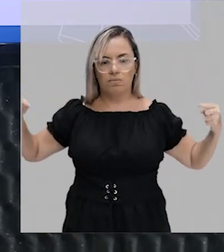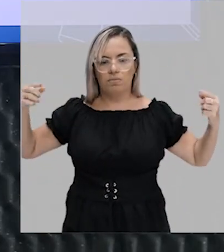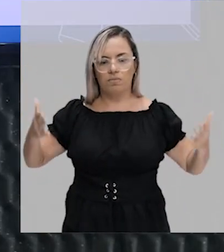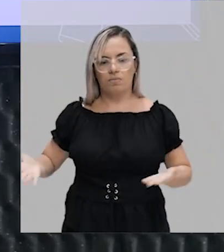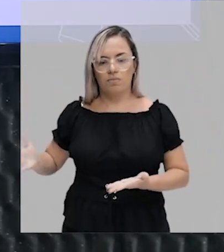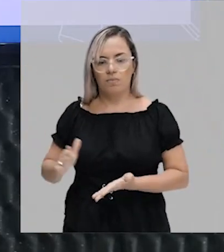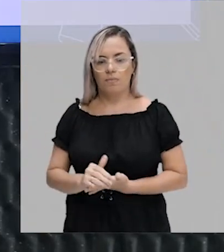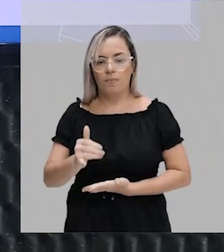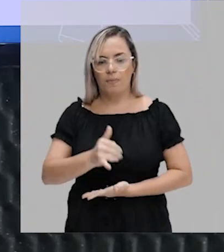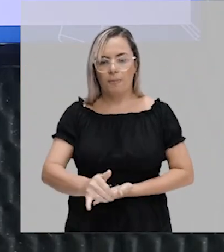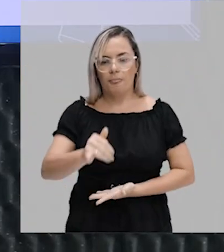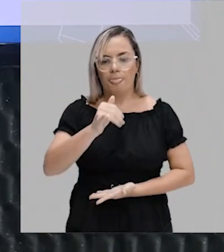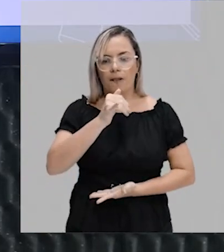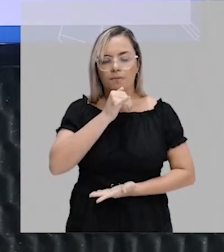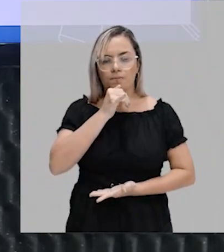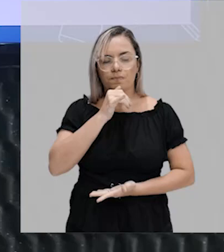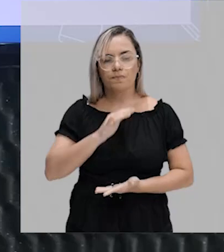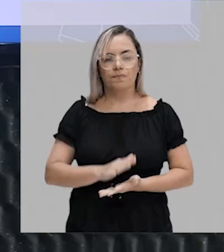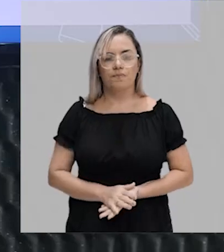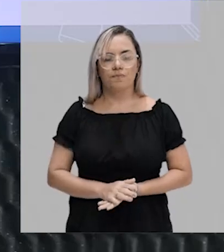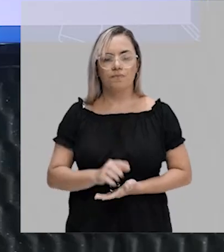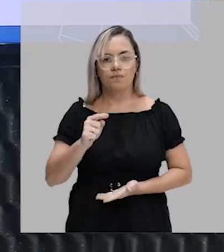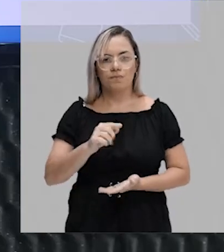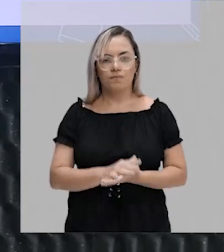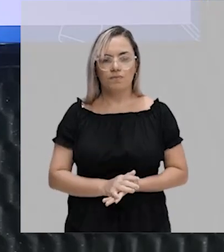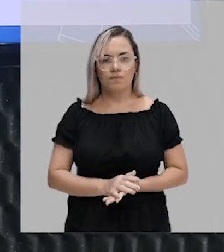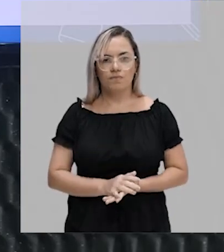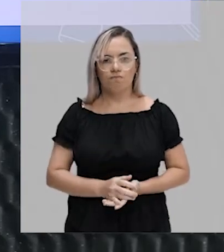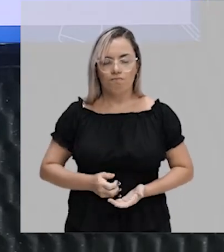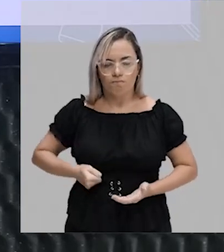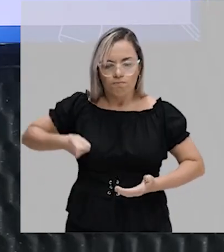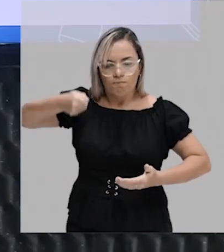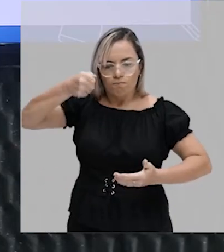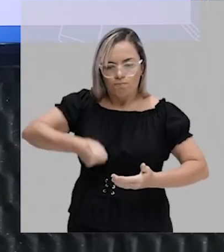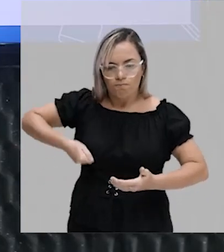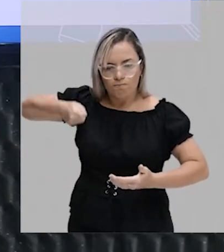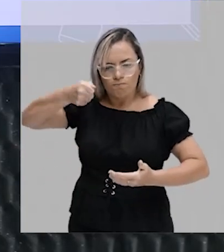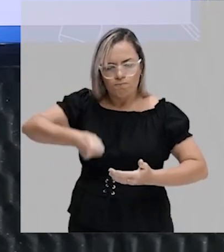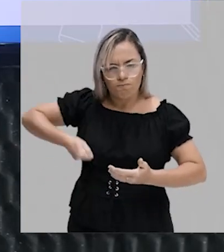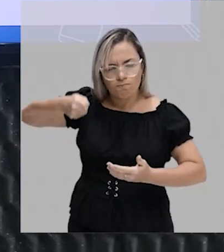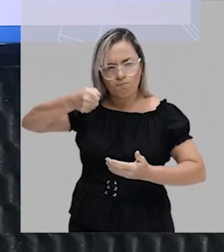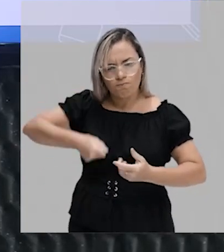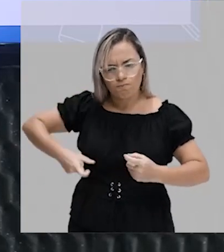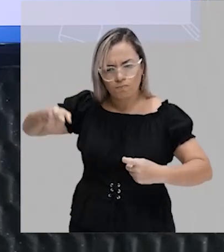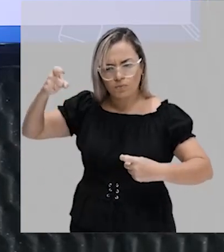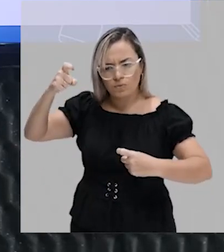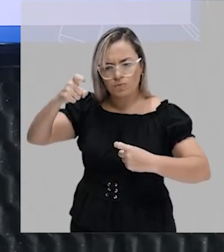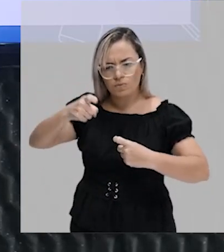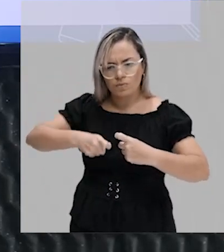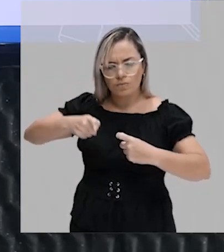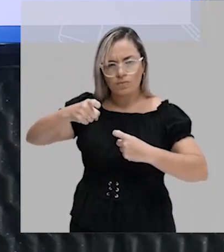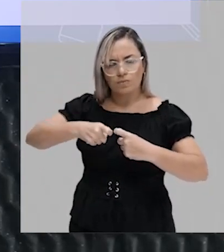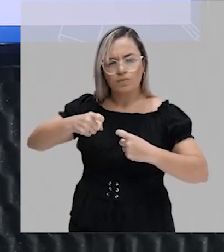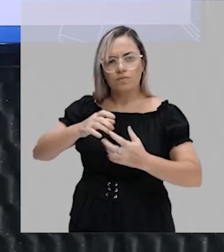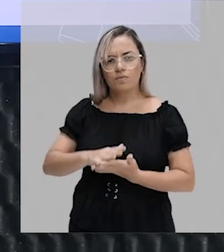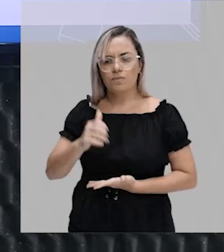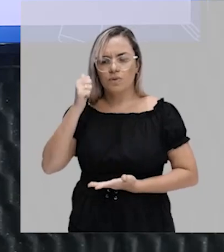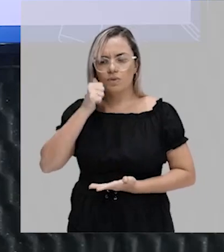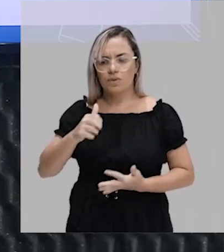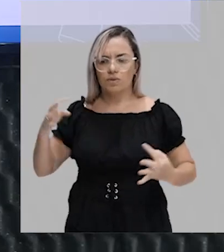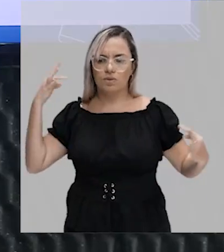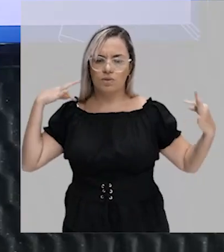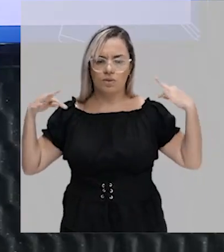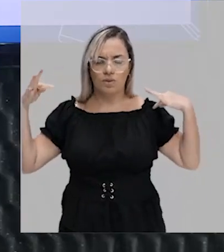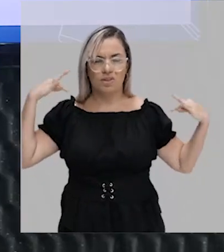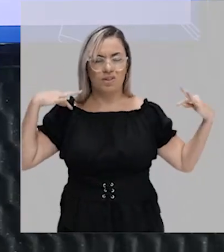Por exemplo, a exploração sexual das mulheres no turismo, que acontece em muitos lugares, inclusive, infelizmente,